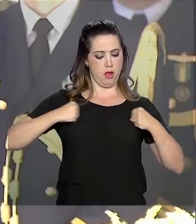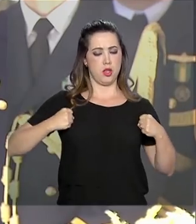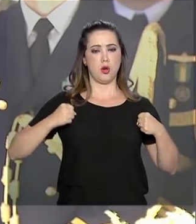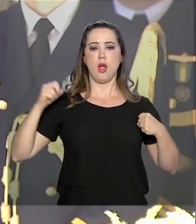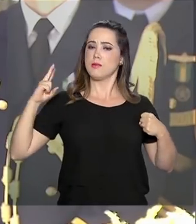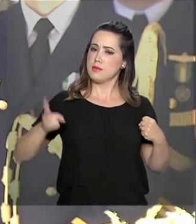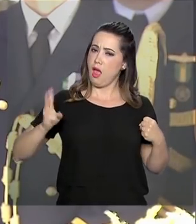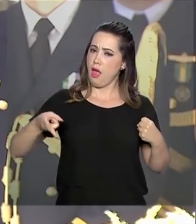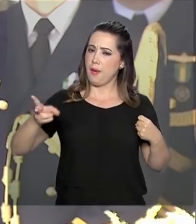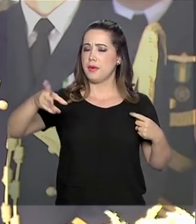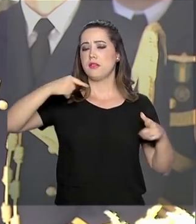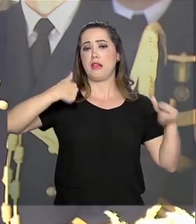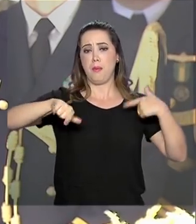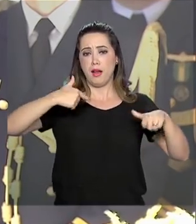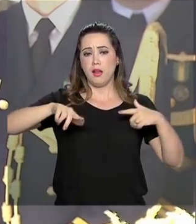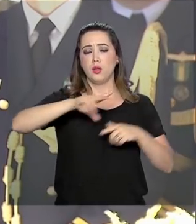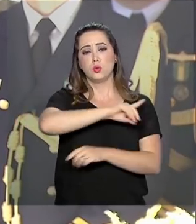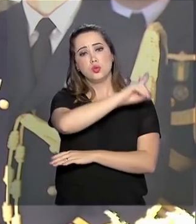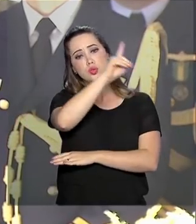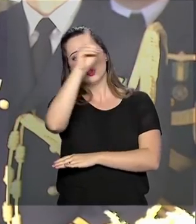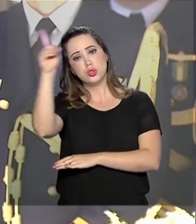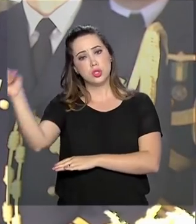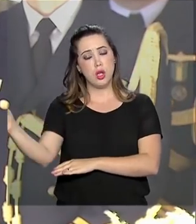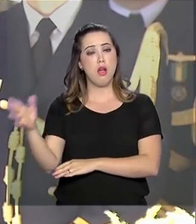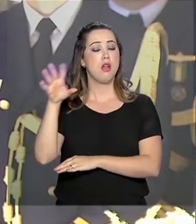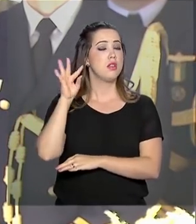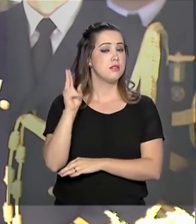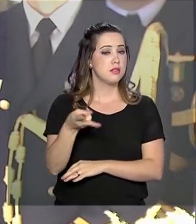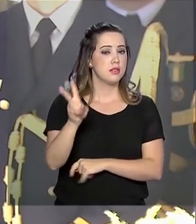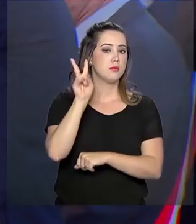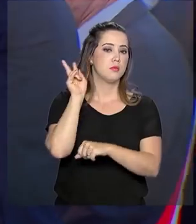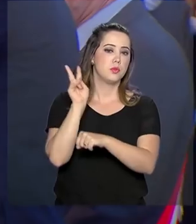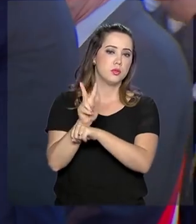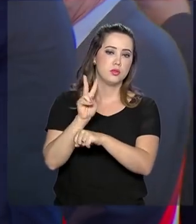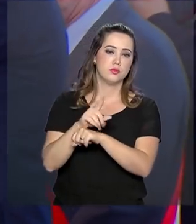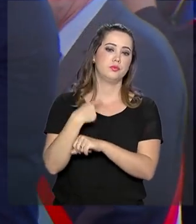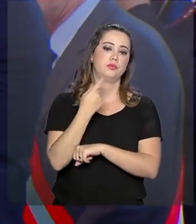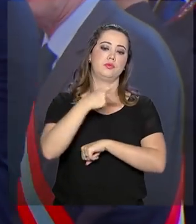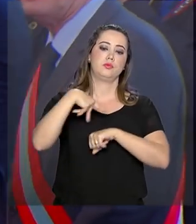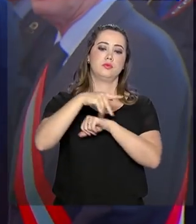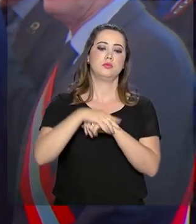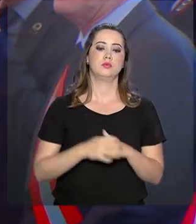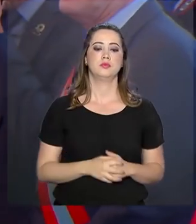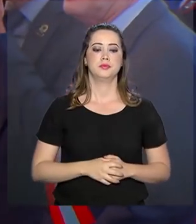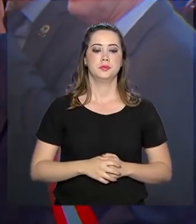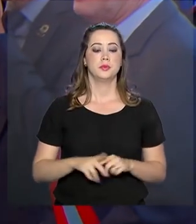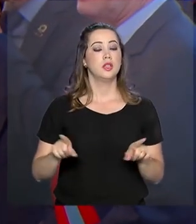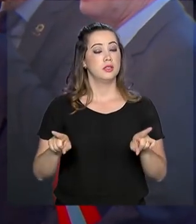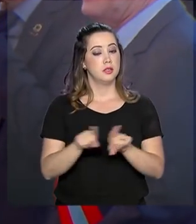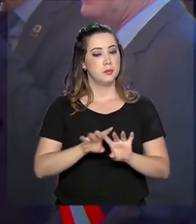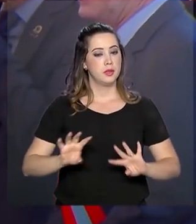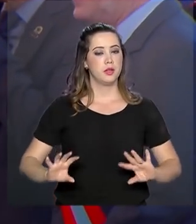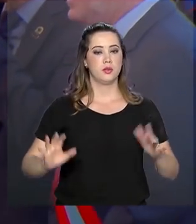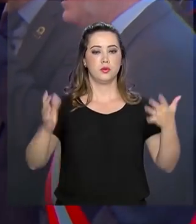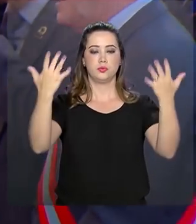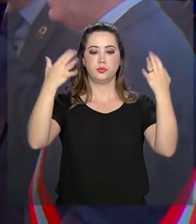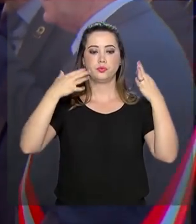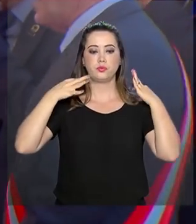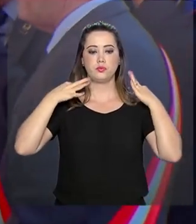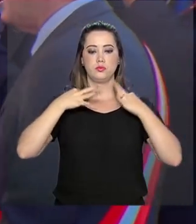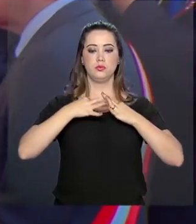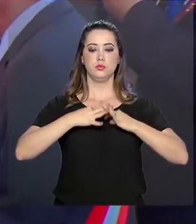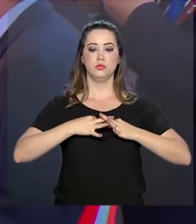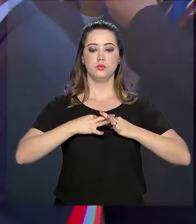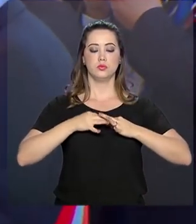trabalhando diuturnamente para defender os interesses do nosso país. Durante o evento, também aconteceu a imposição das